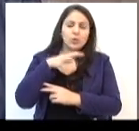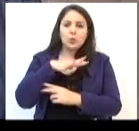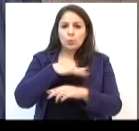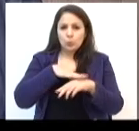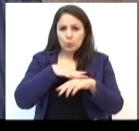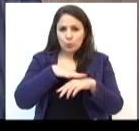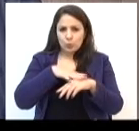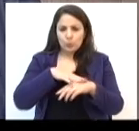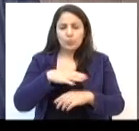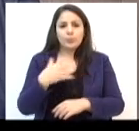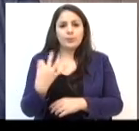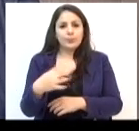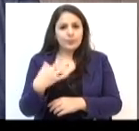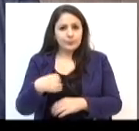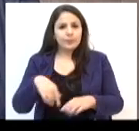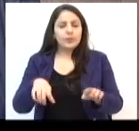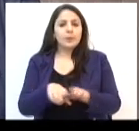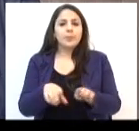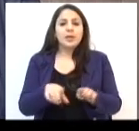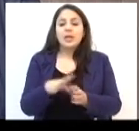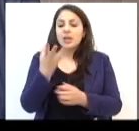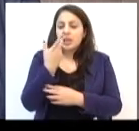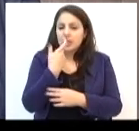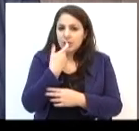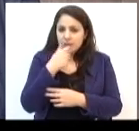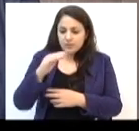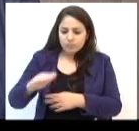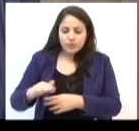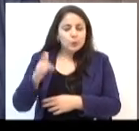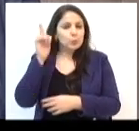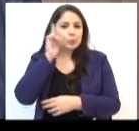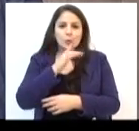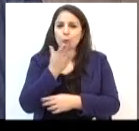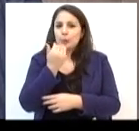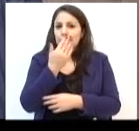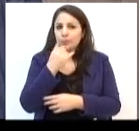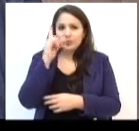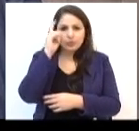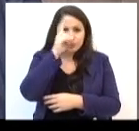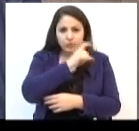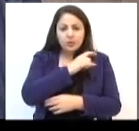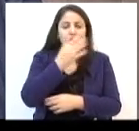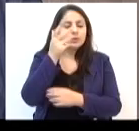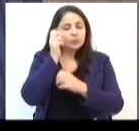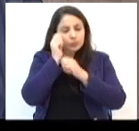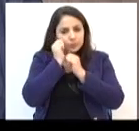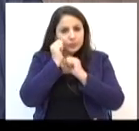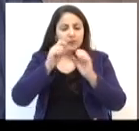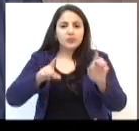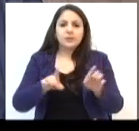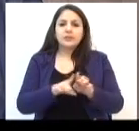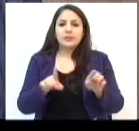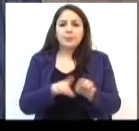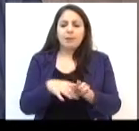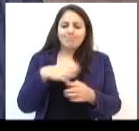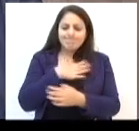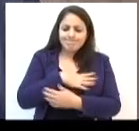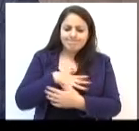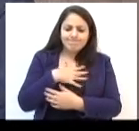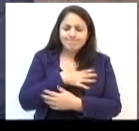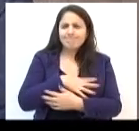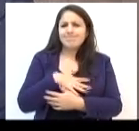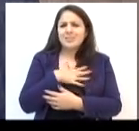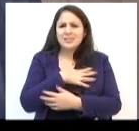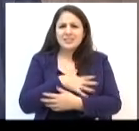menores, a não alimentação adequada, a dificuldade de dormir, enfim, e